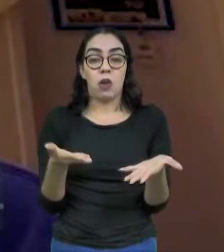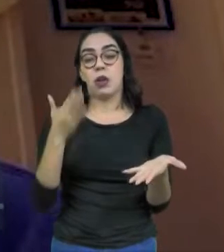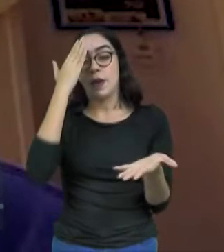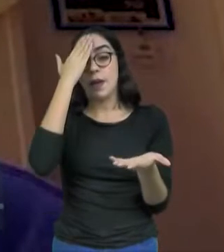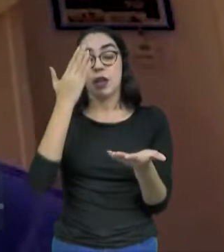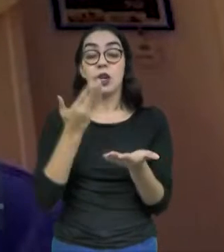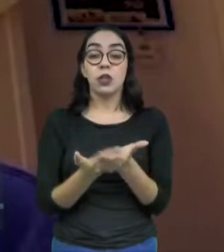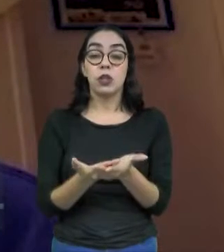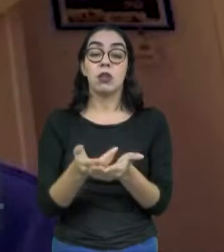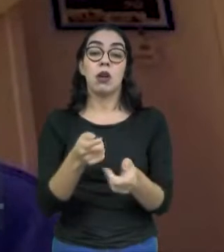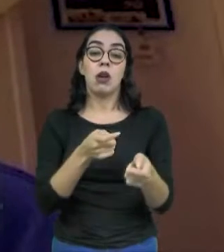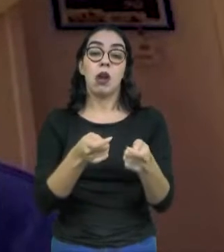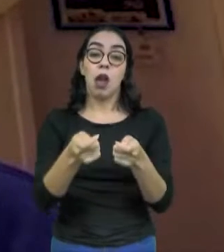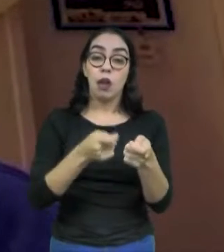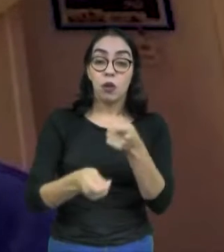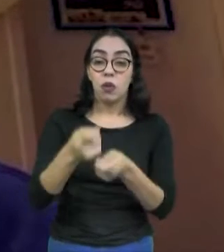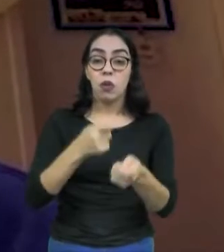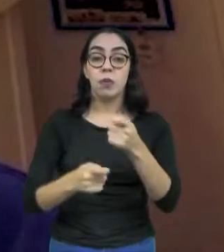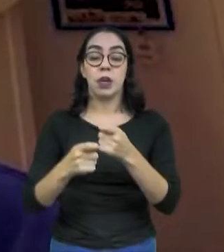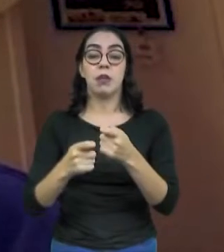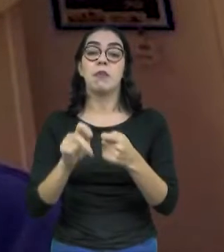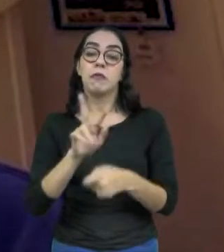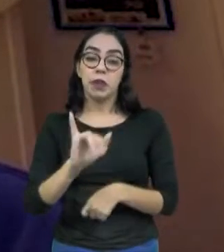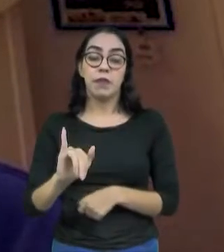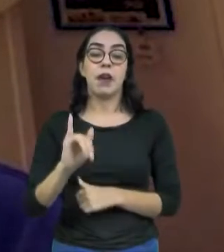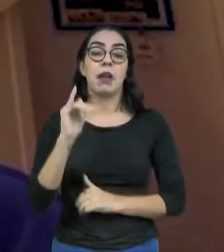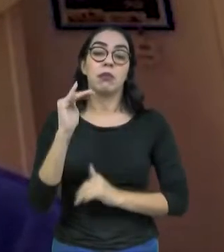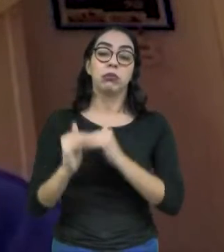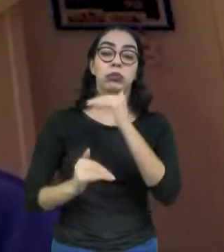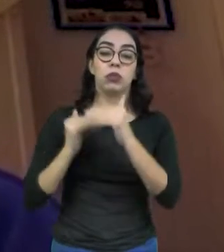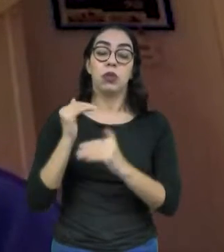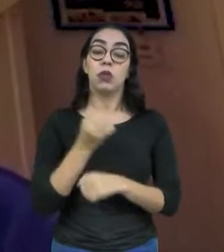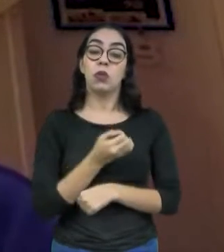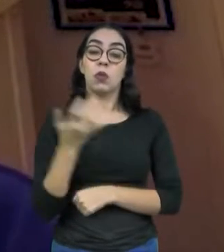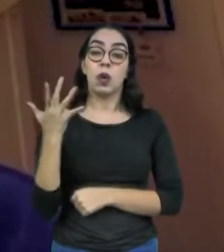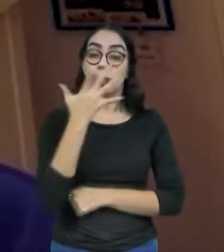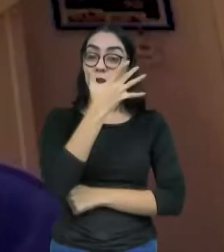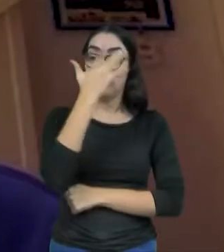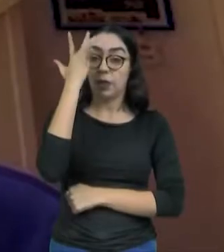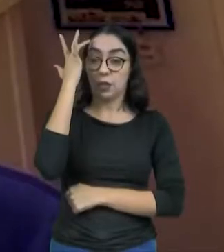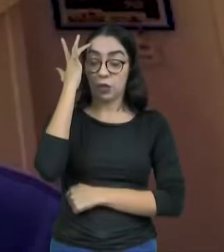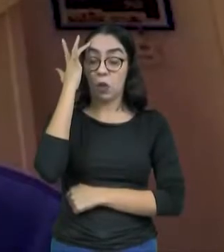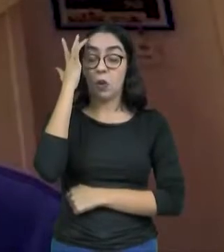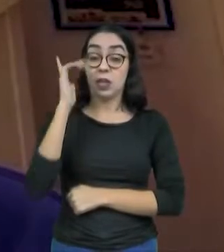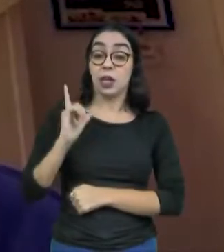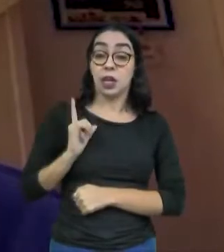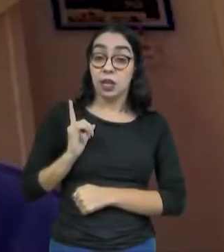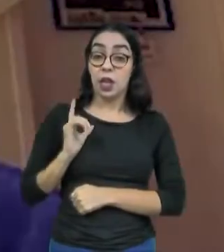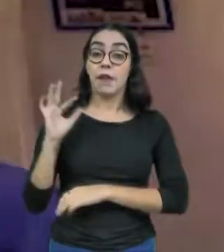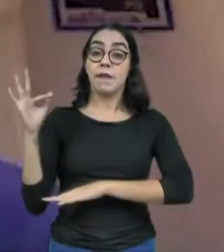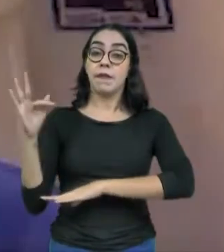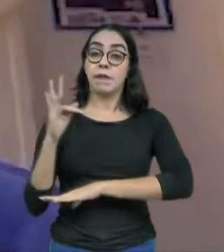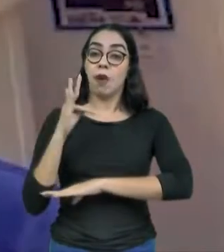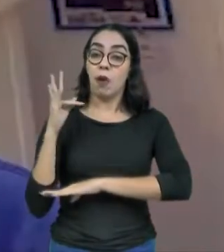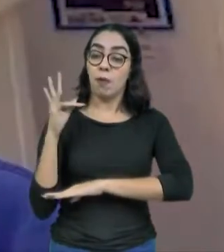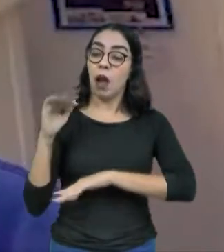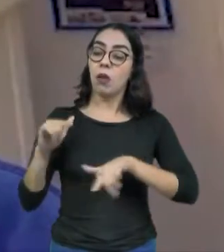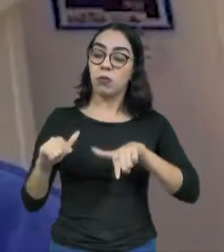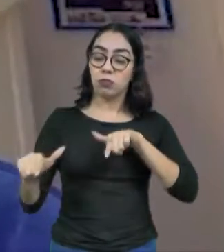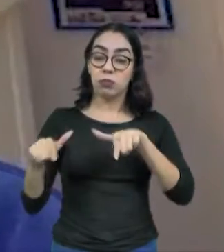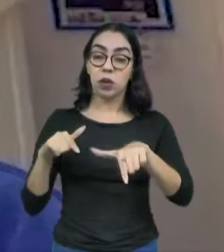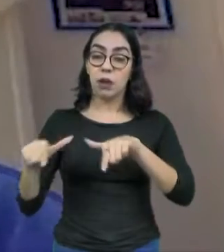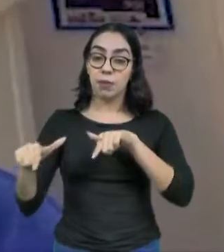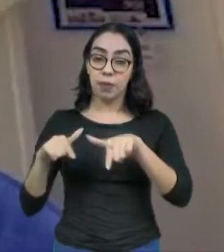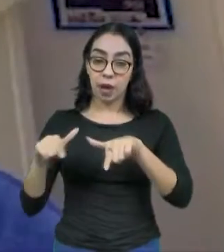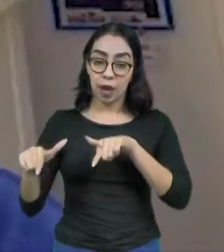crescer e o número de empregados, o número de pessoas ocupadas crescer e o número de pessoas